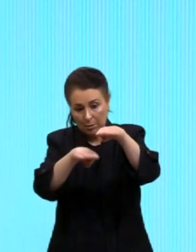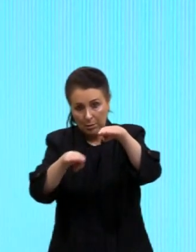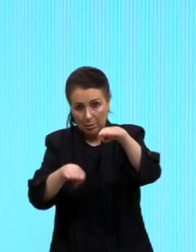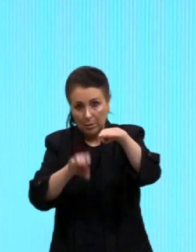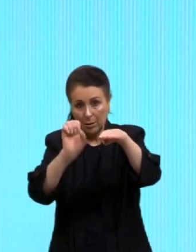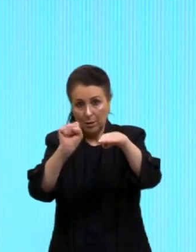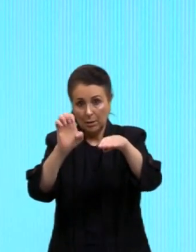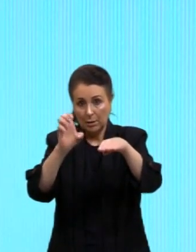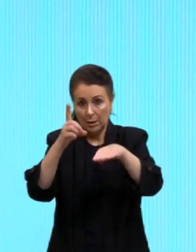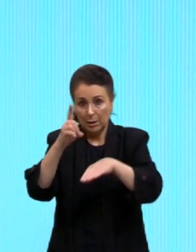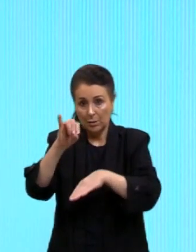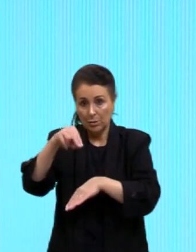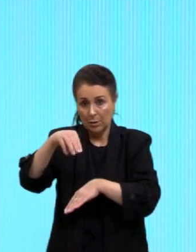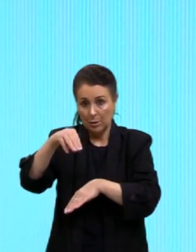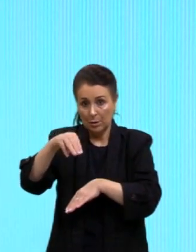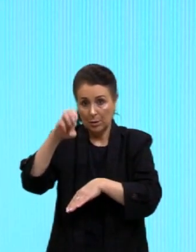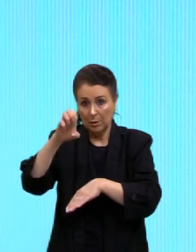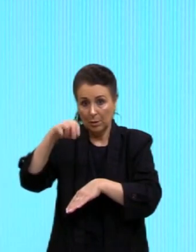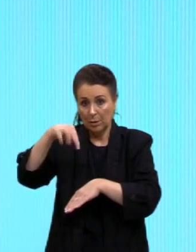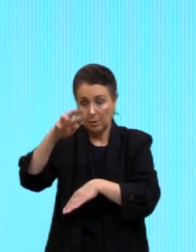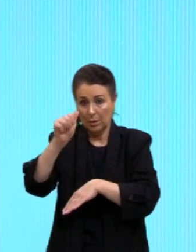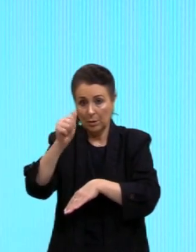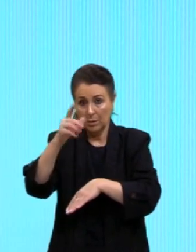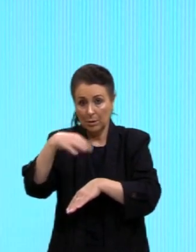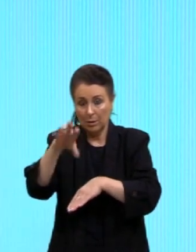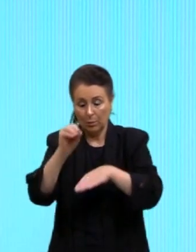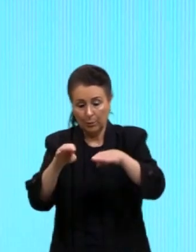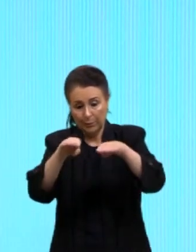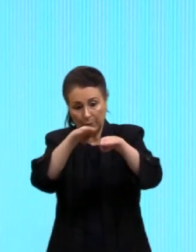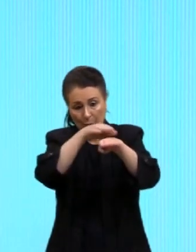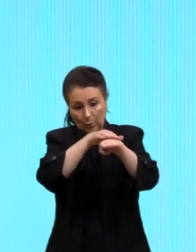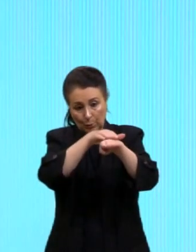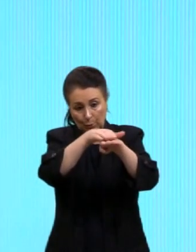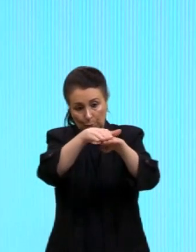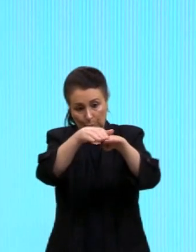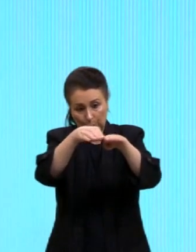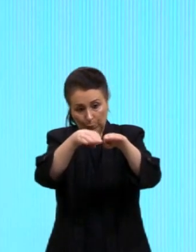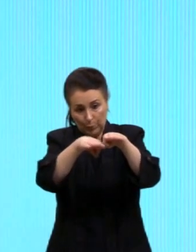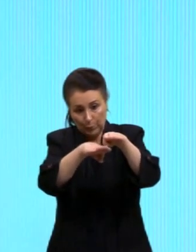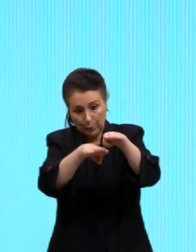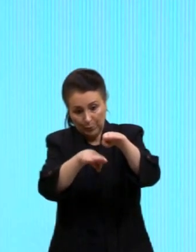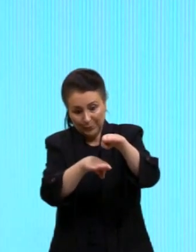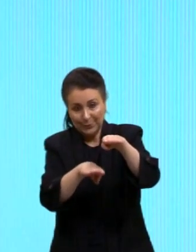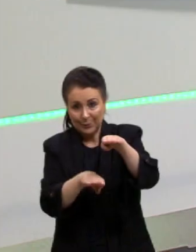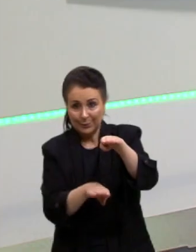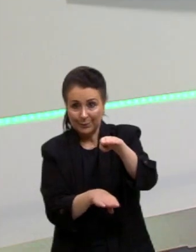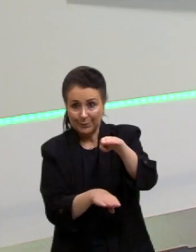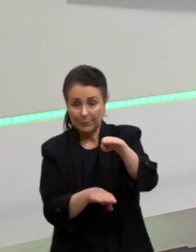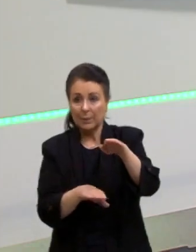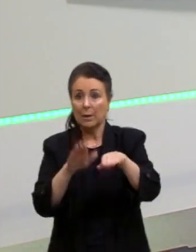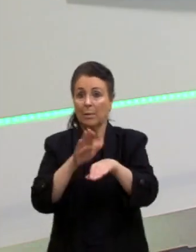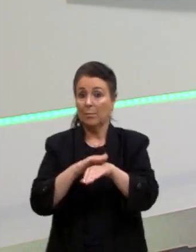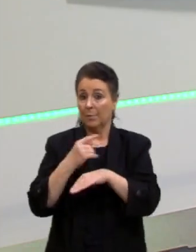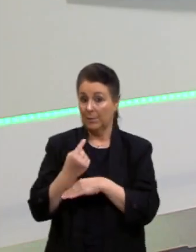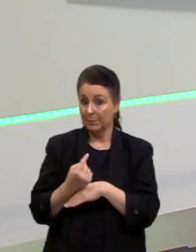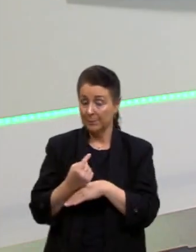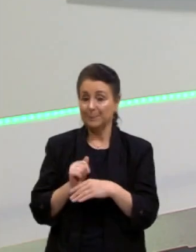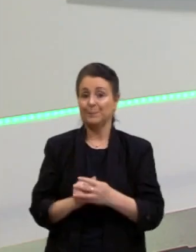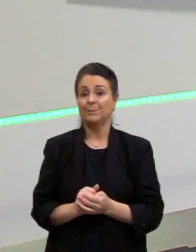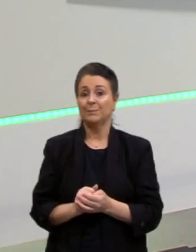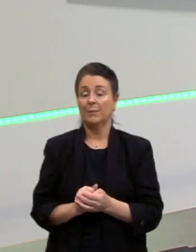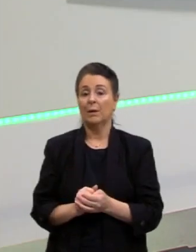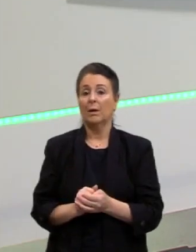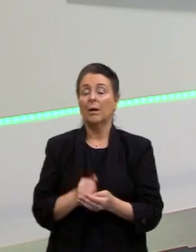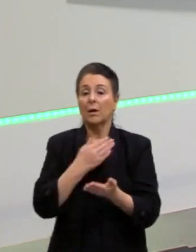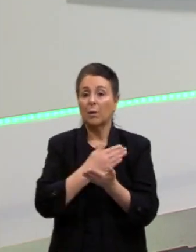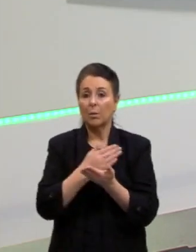sedimento. Então, você tem essa formação aí. Agorizada. É bem assim que vai funcionar. Vamos ver aqui mais um, então. E aí